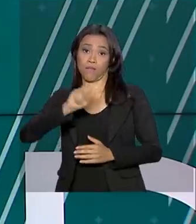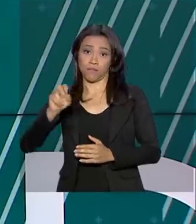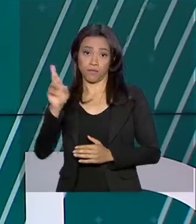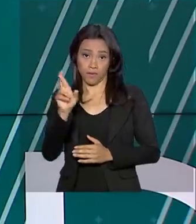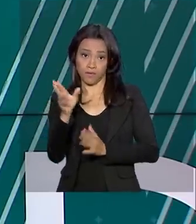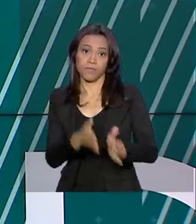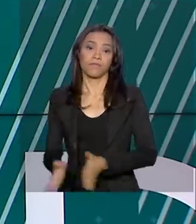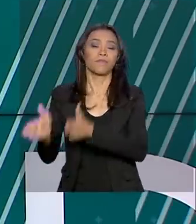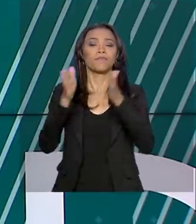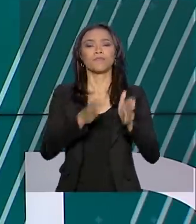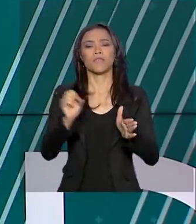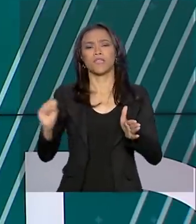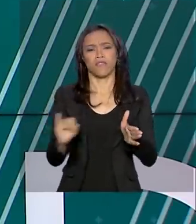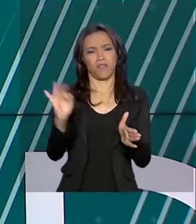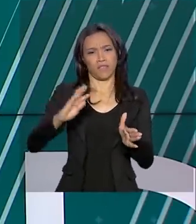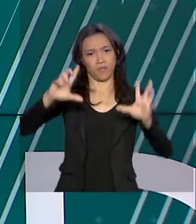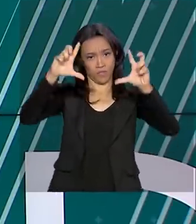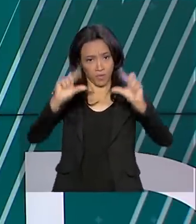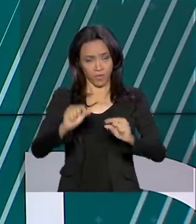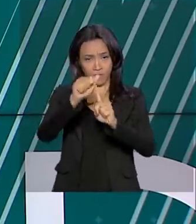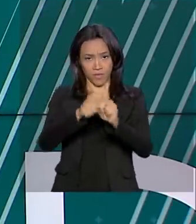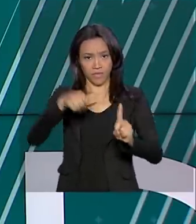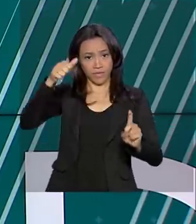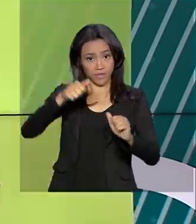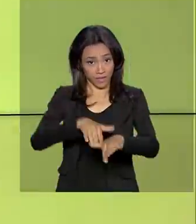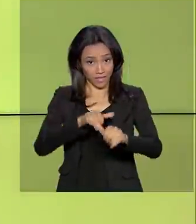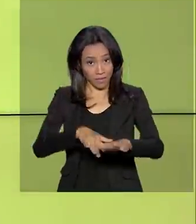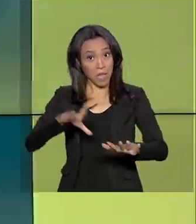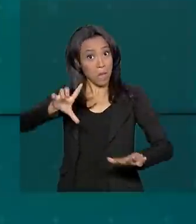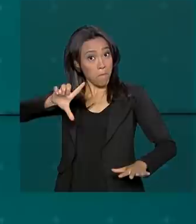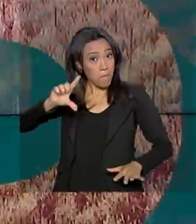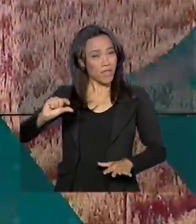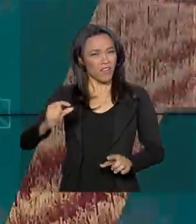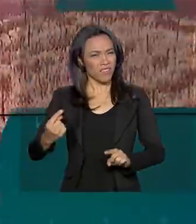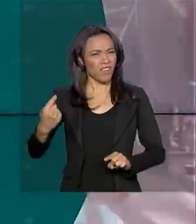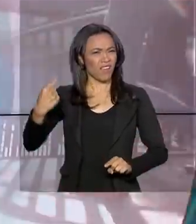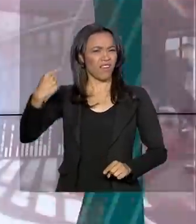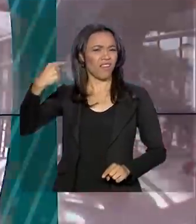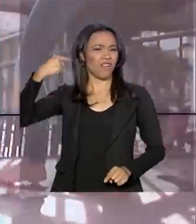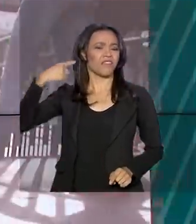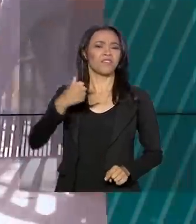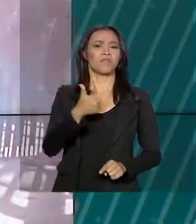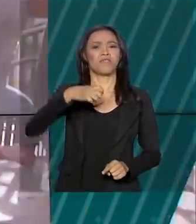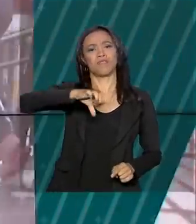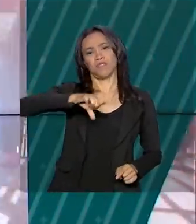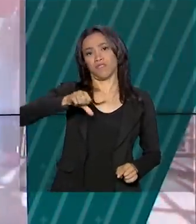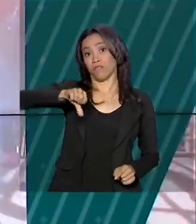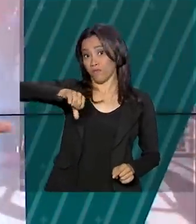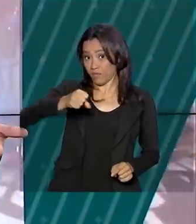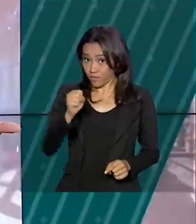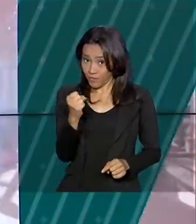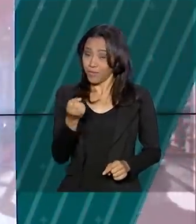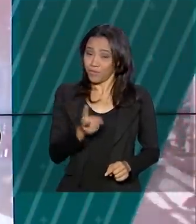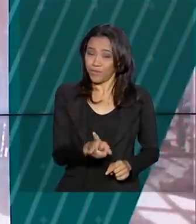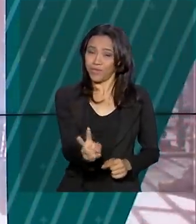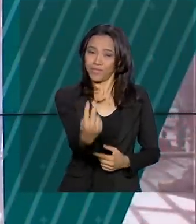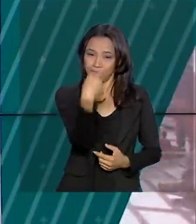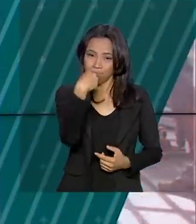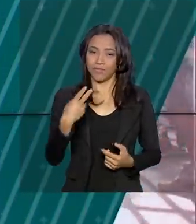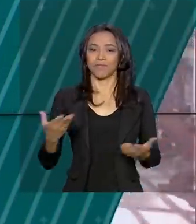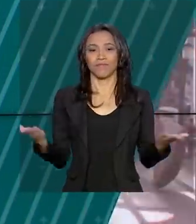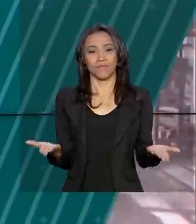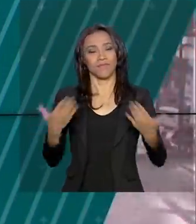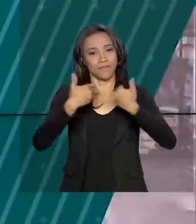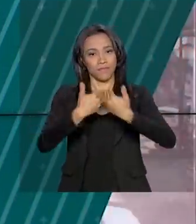também, inflação cai em setembro e registra a menor taxa para o mês desde 1998. Fique com a gente, o